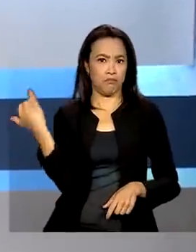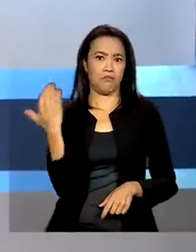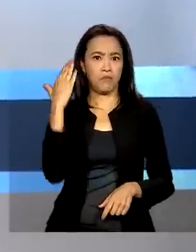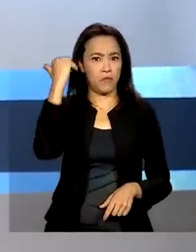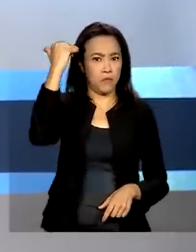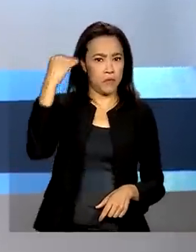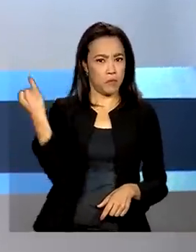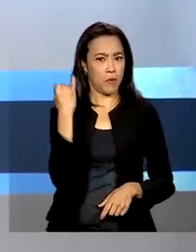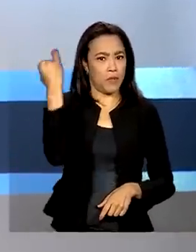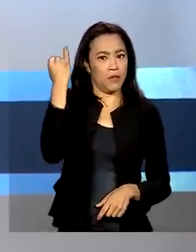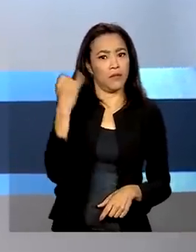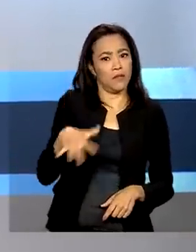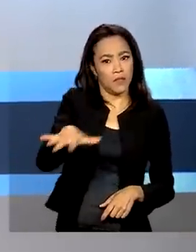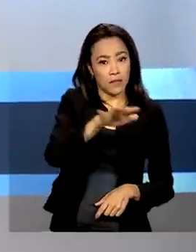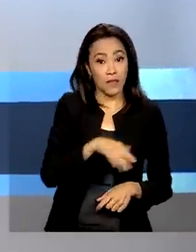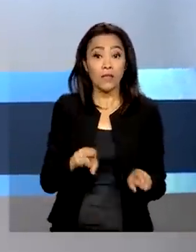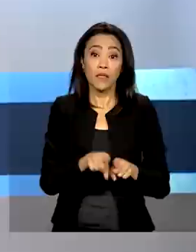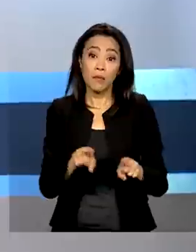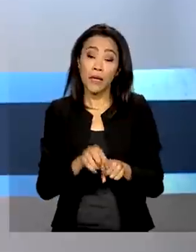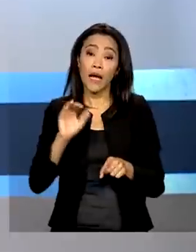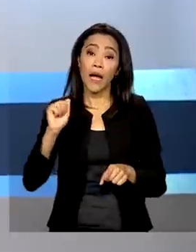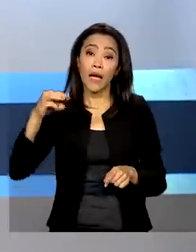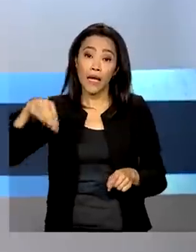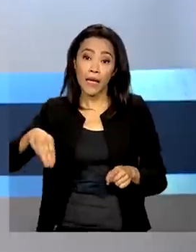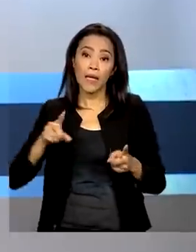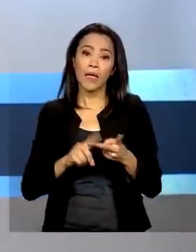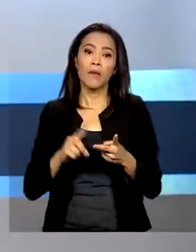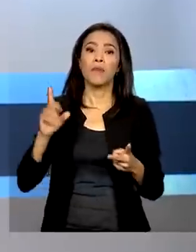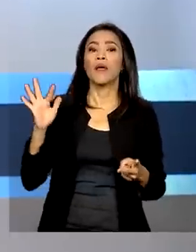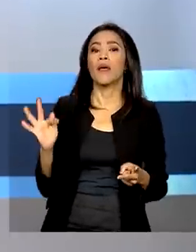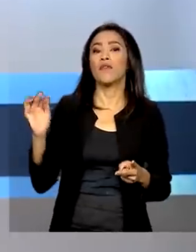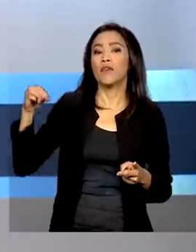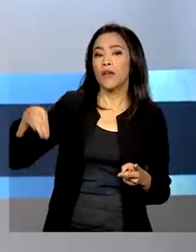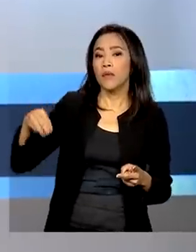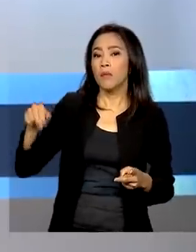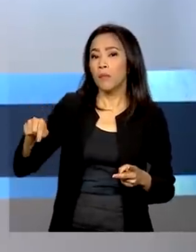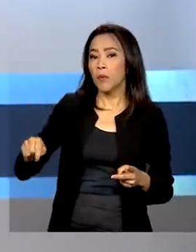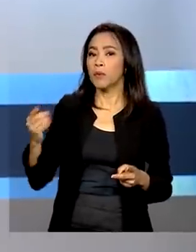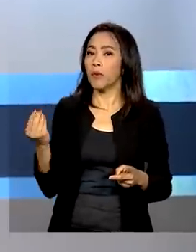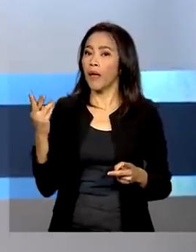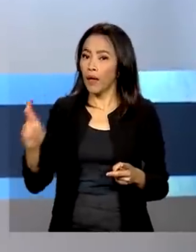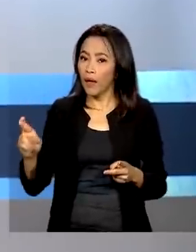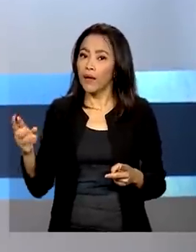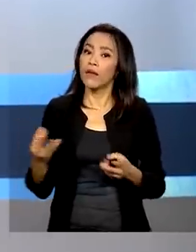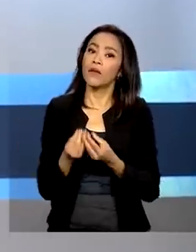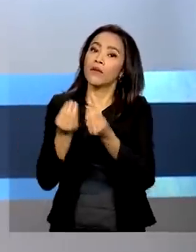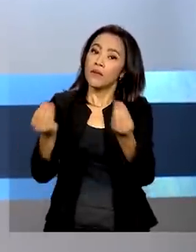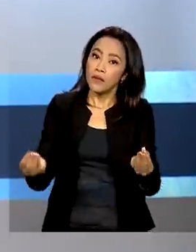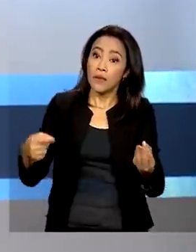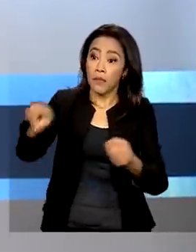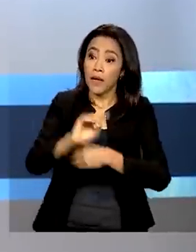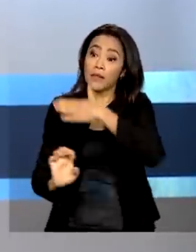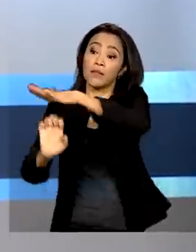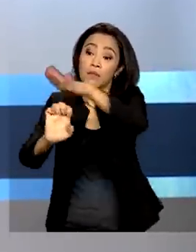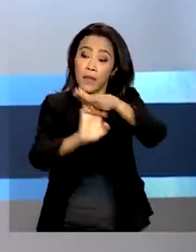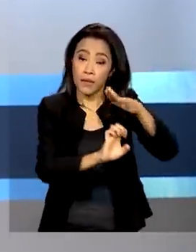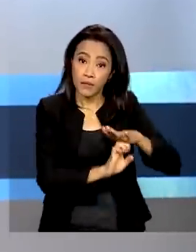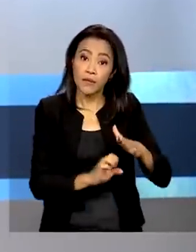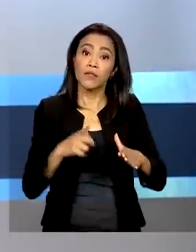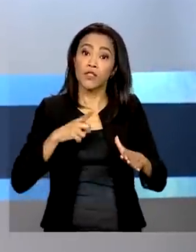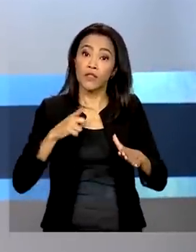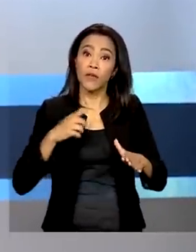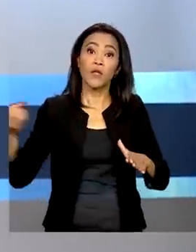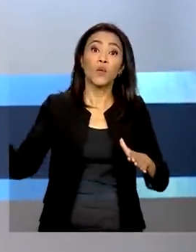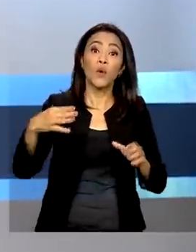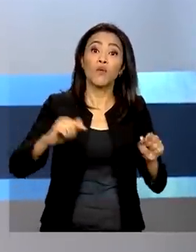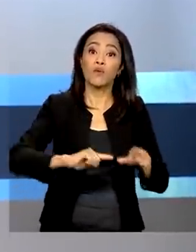cobrança dos domínios AM.br e FM.br para emissoras que renovarem ou receberem novas